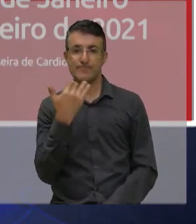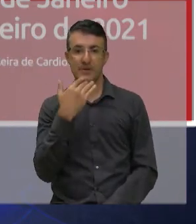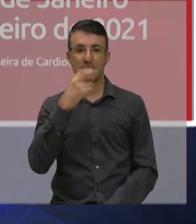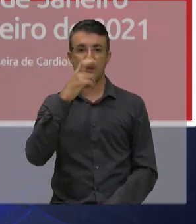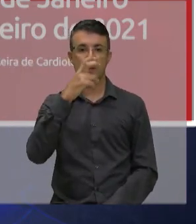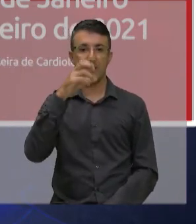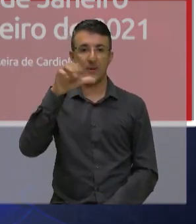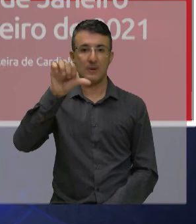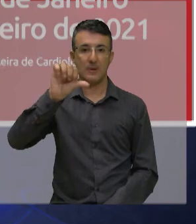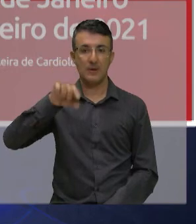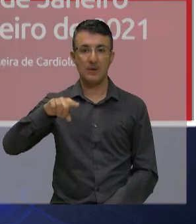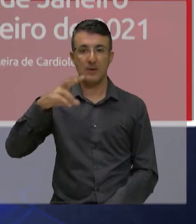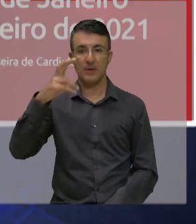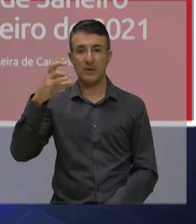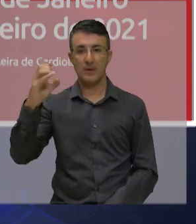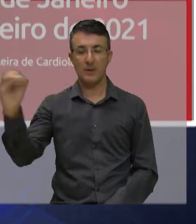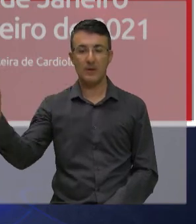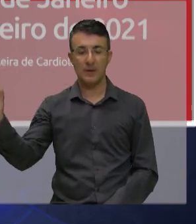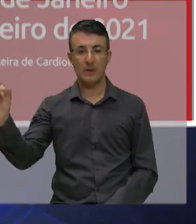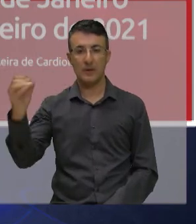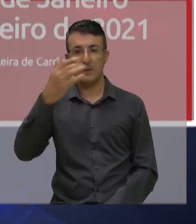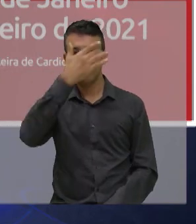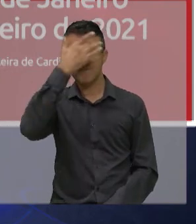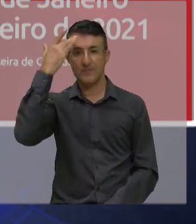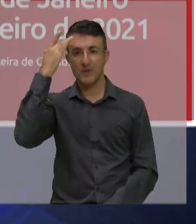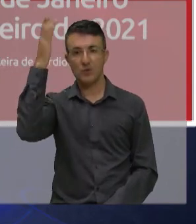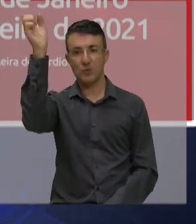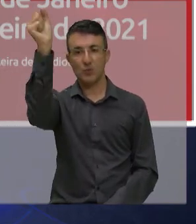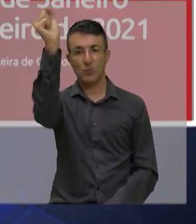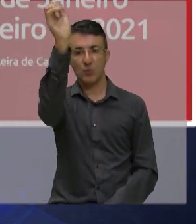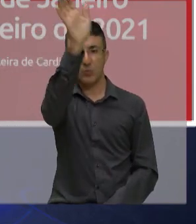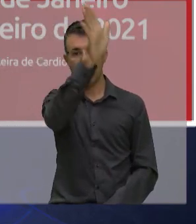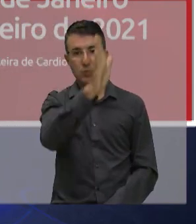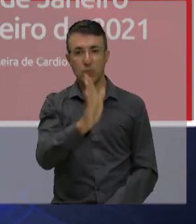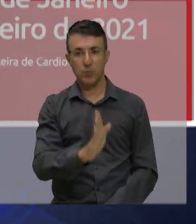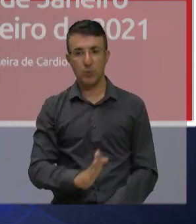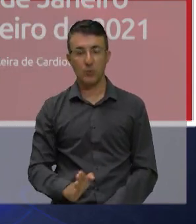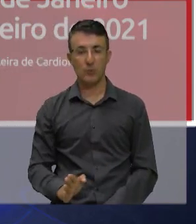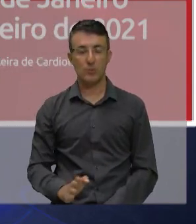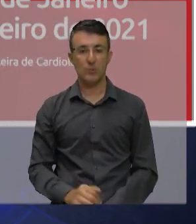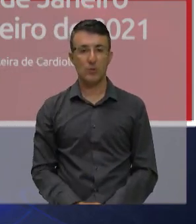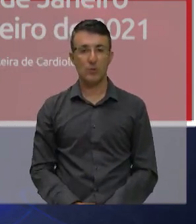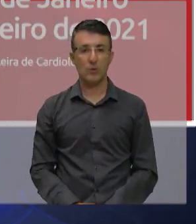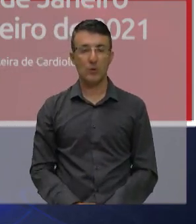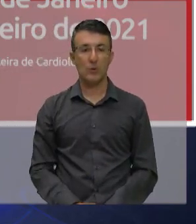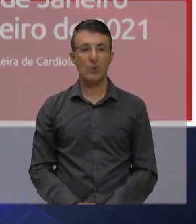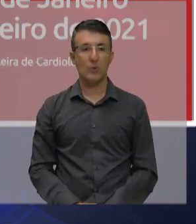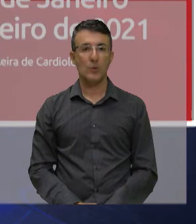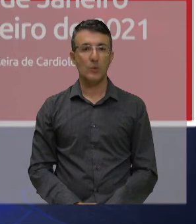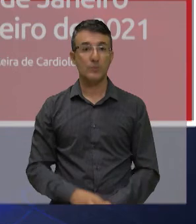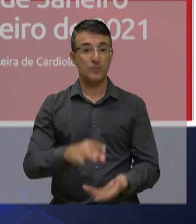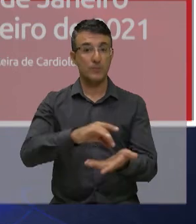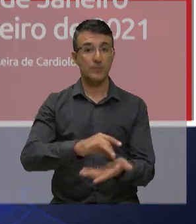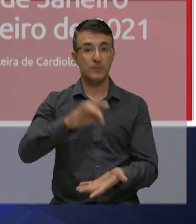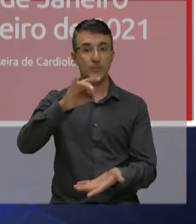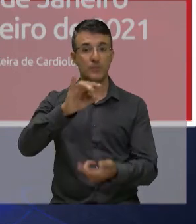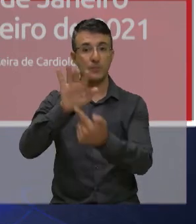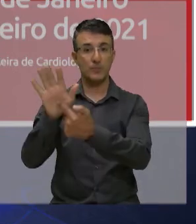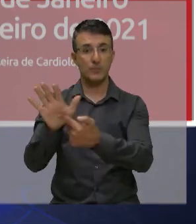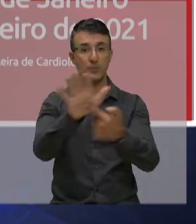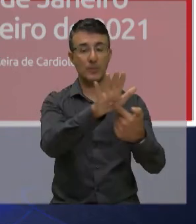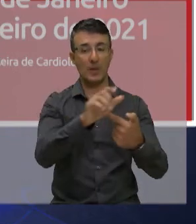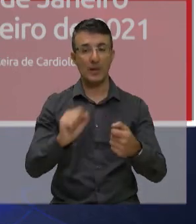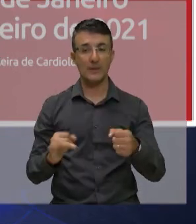pessoas no Brasil vale destacar que a essa essa pandemia tem